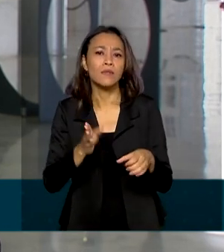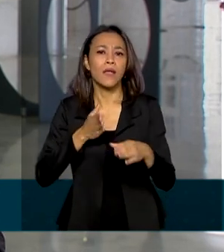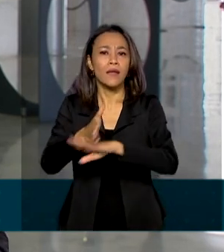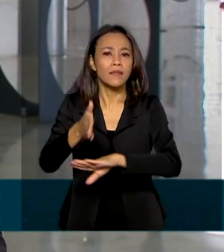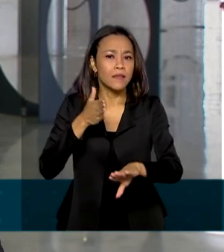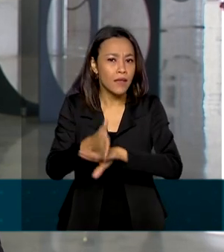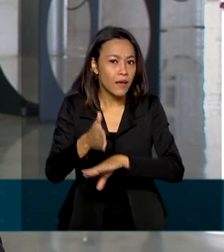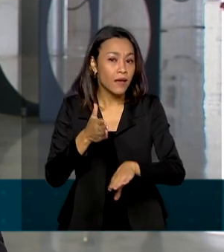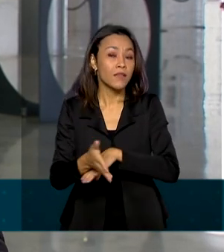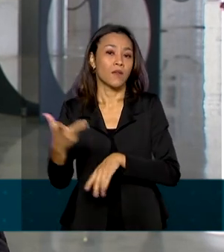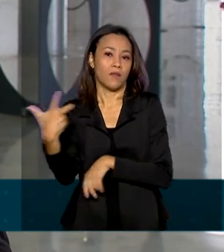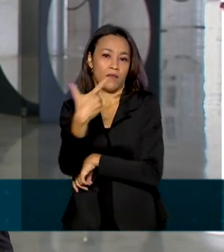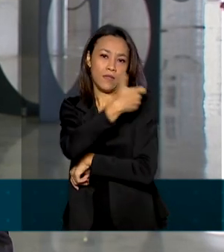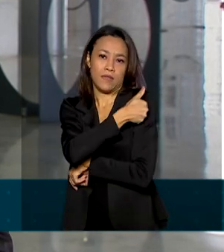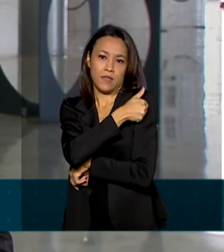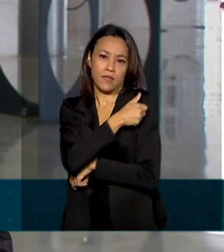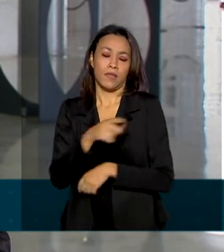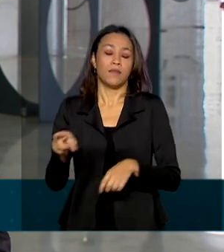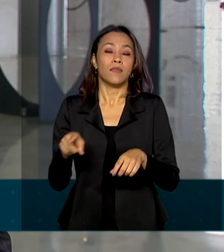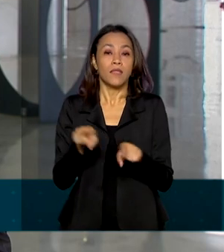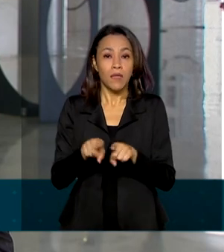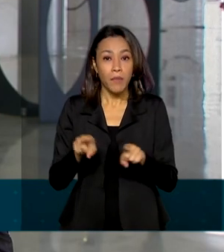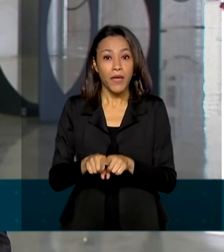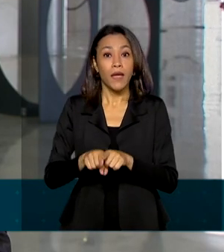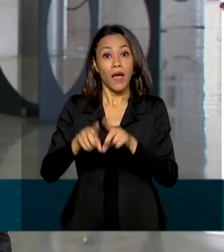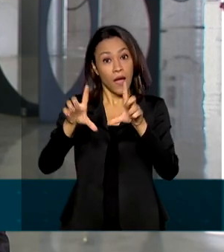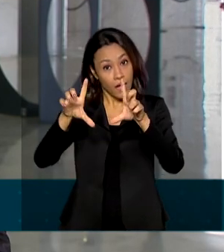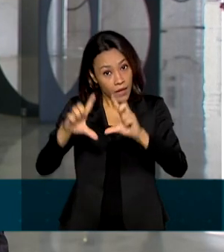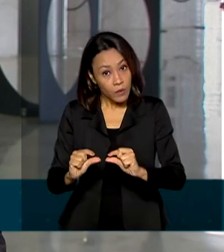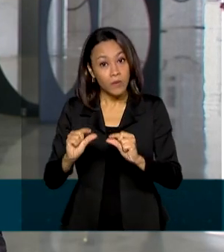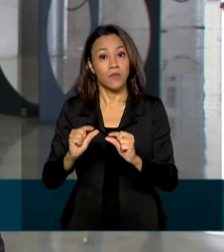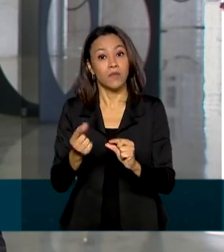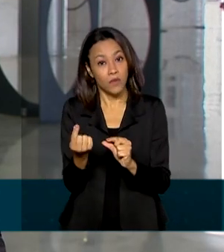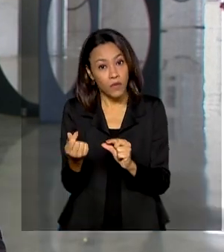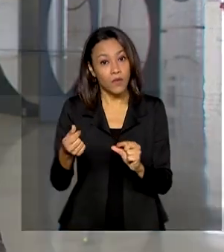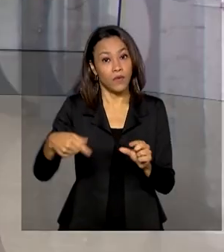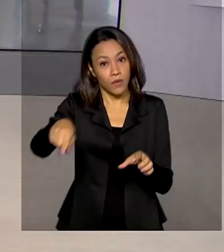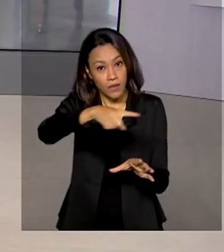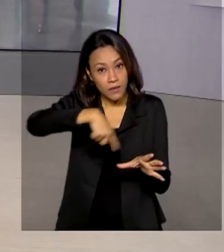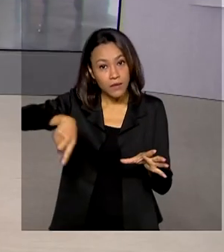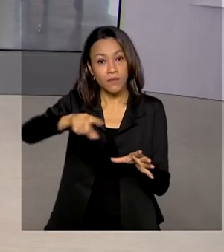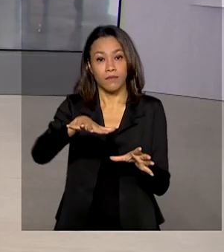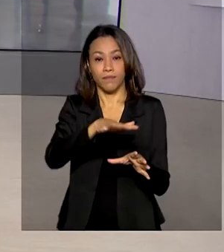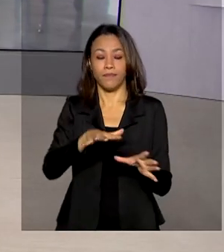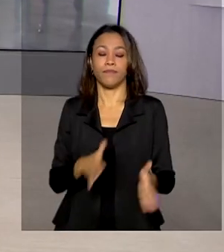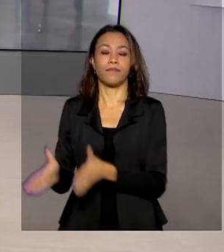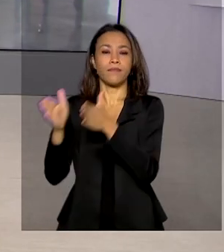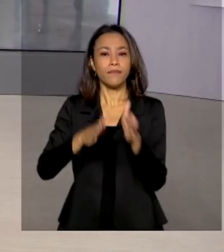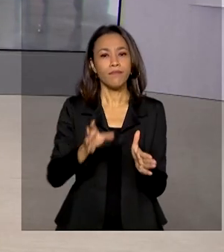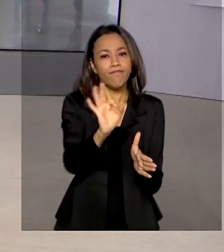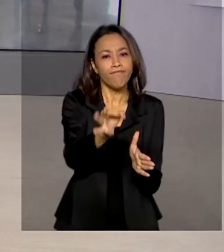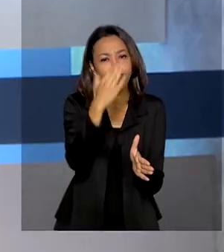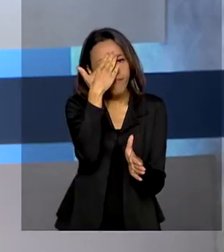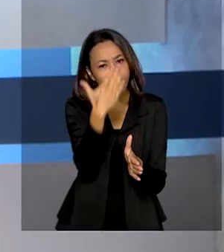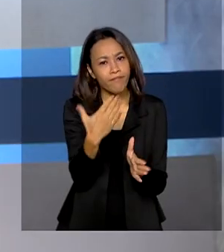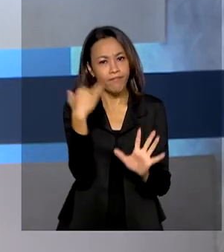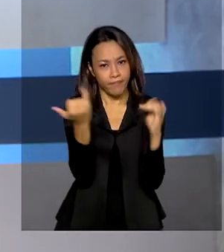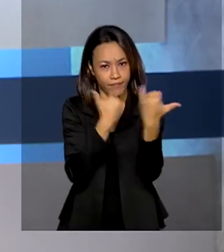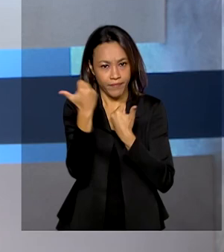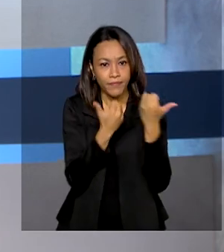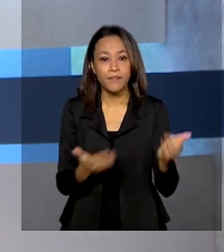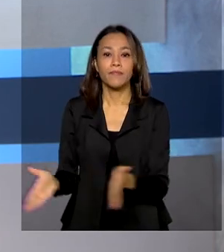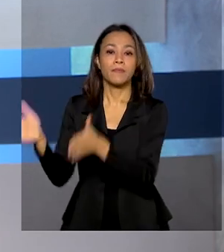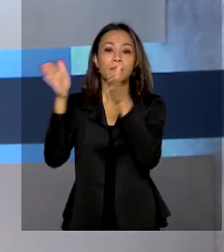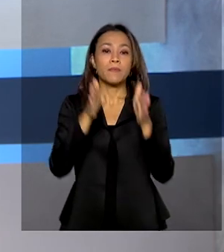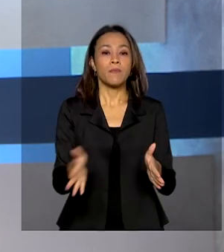facilita a negociação coletiva de preços do imunizante. Renata, com você. Tá certo, Glauco. Obrigada pelas suas informações. E